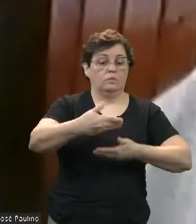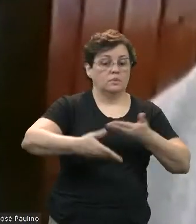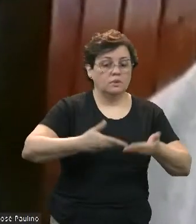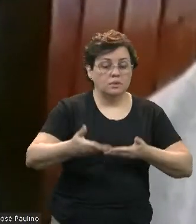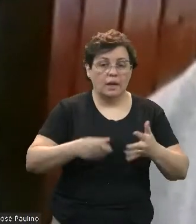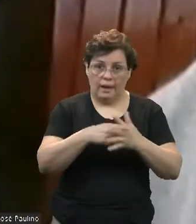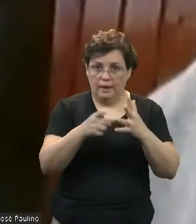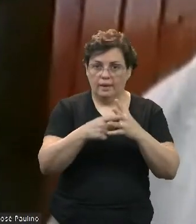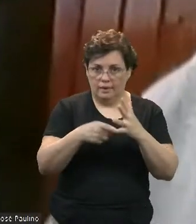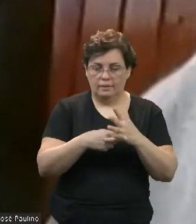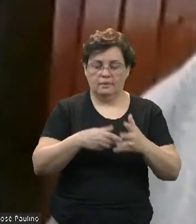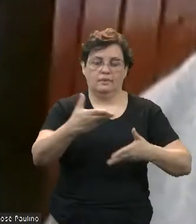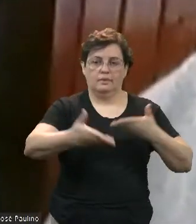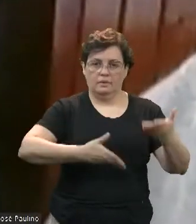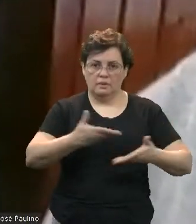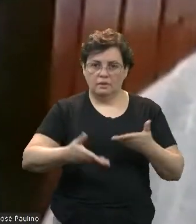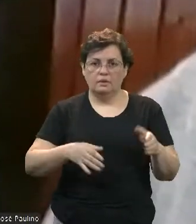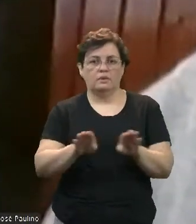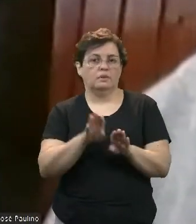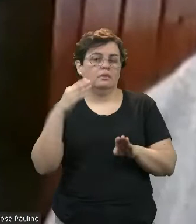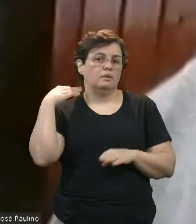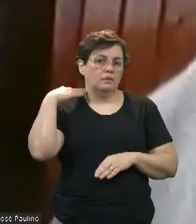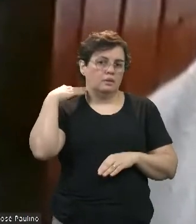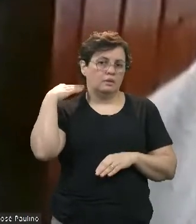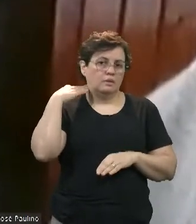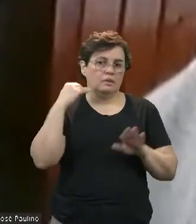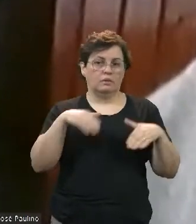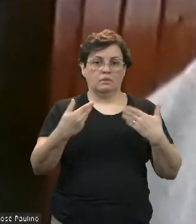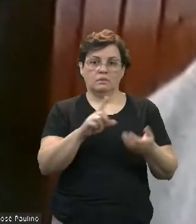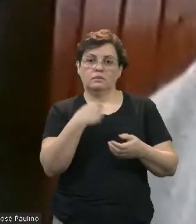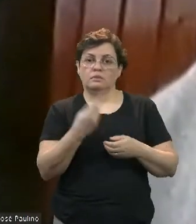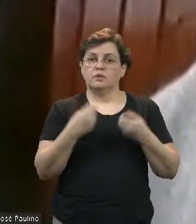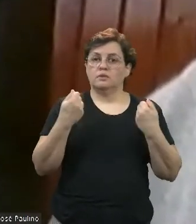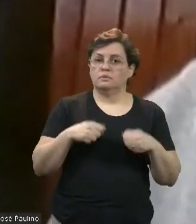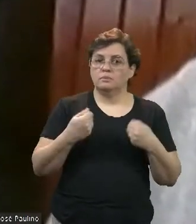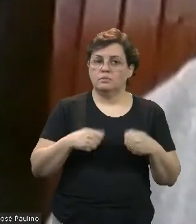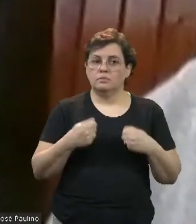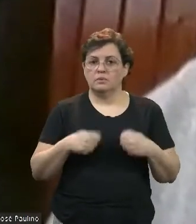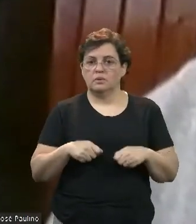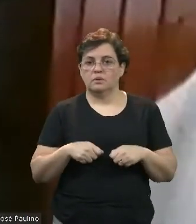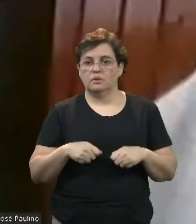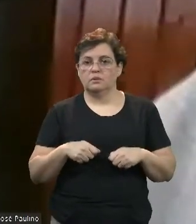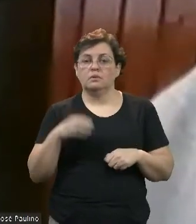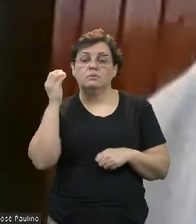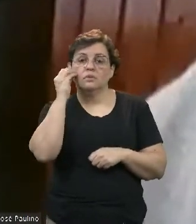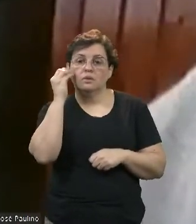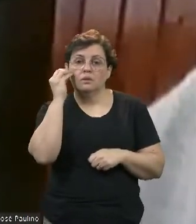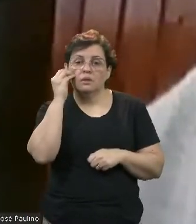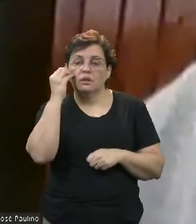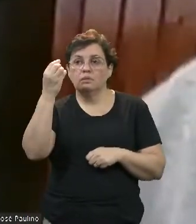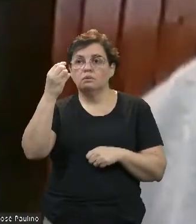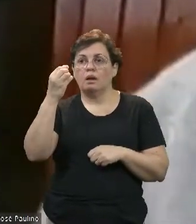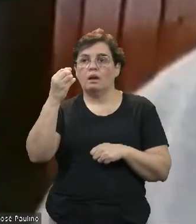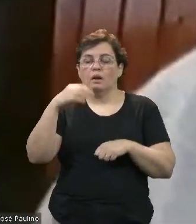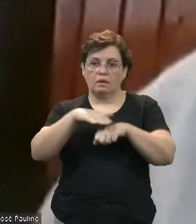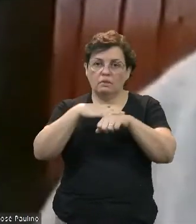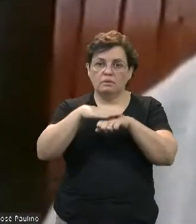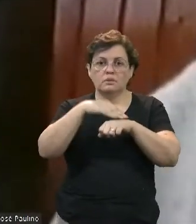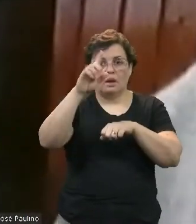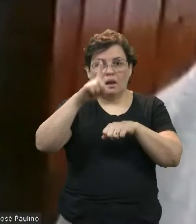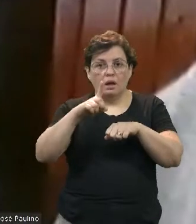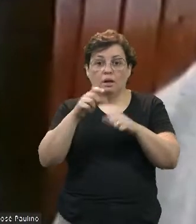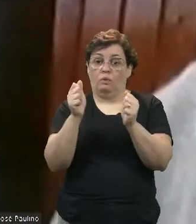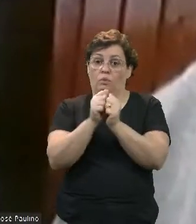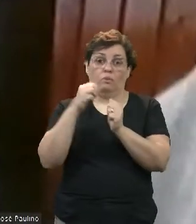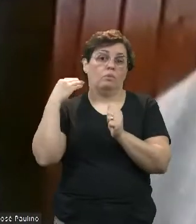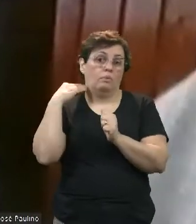bancos. E quando a gente precisa de tentar negociar é direto com o banco que a gente